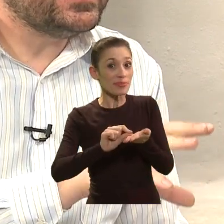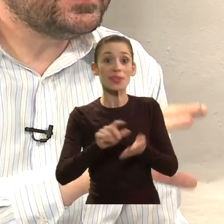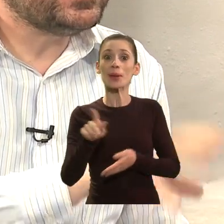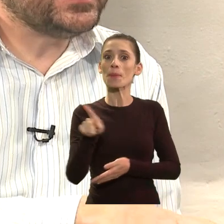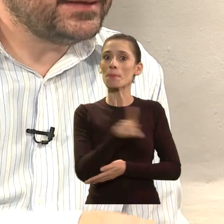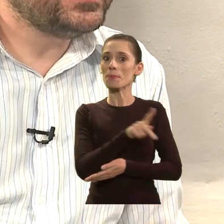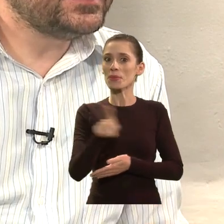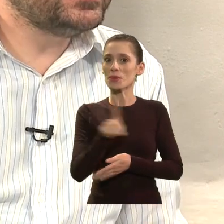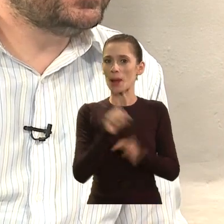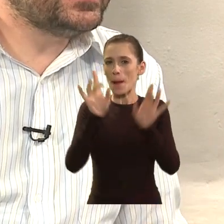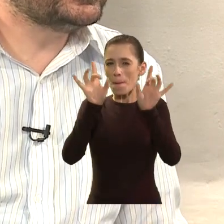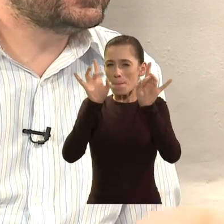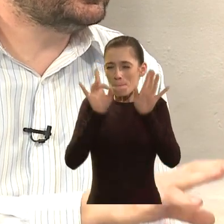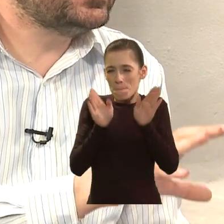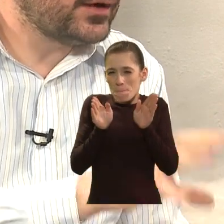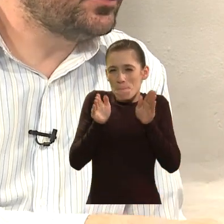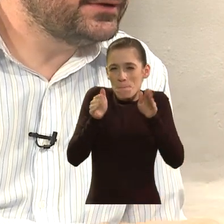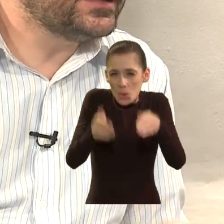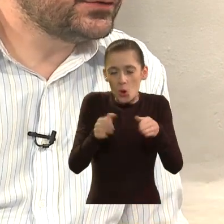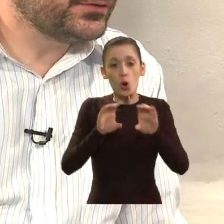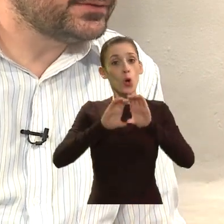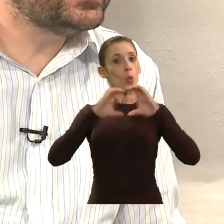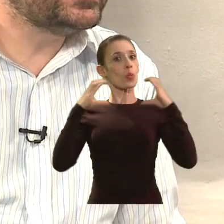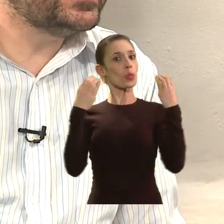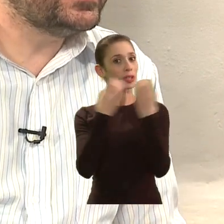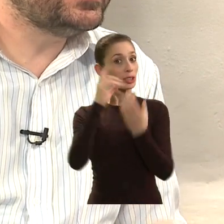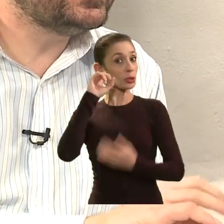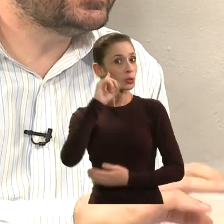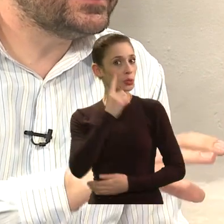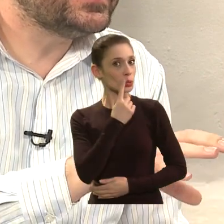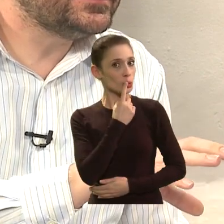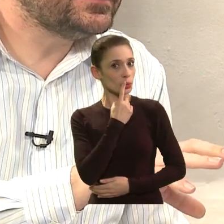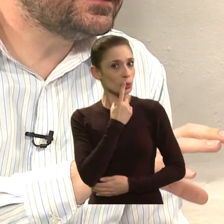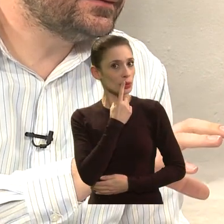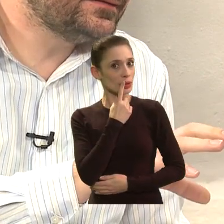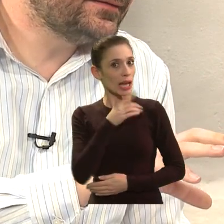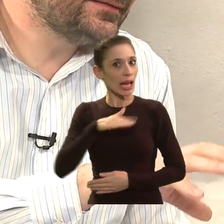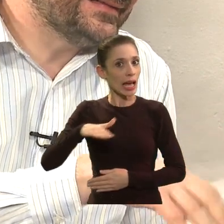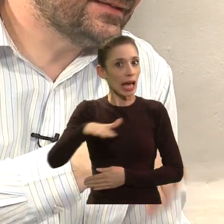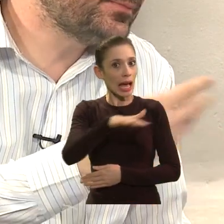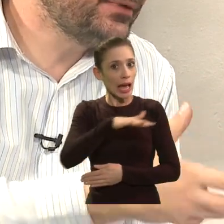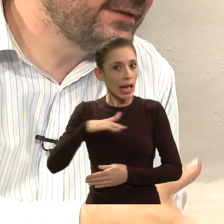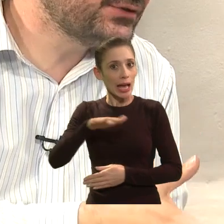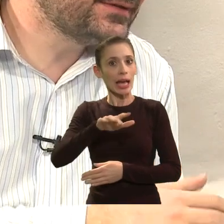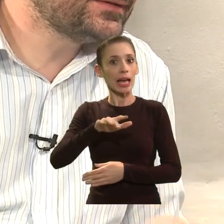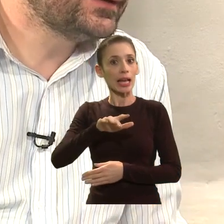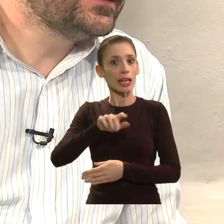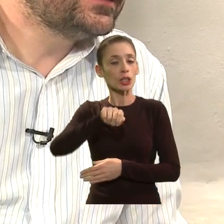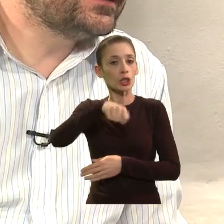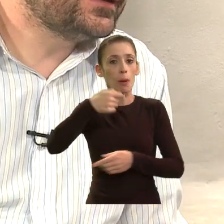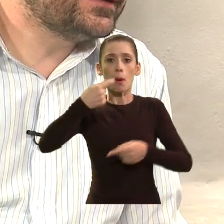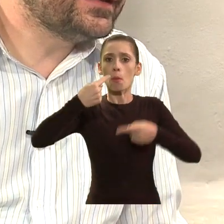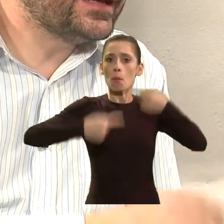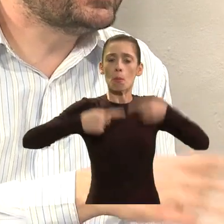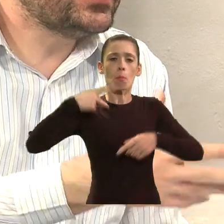é especialista nessa questão da comunidade surda, né? E nas políticas